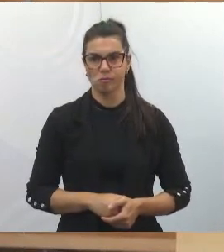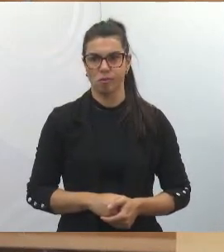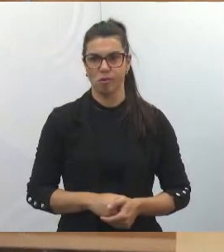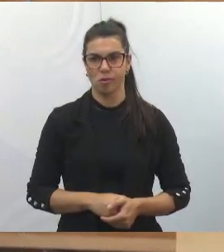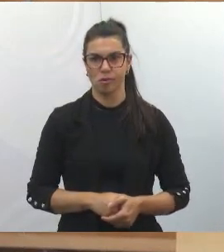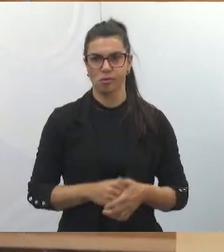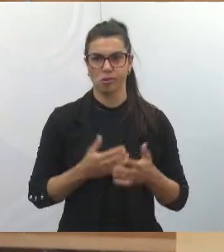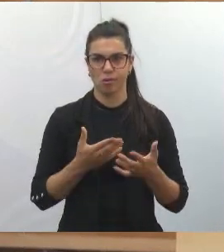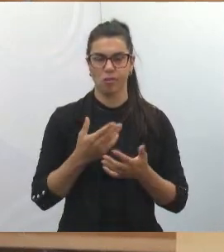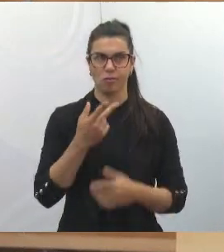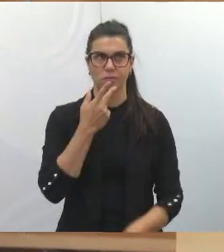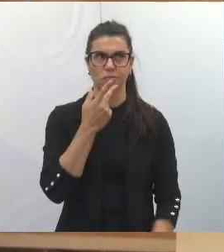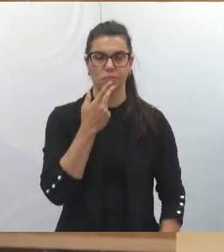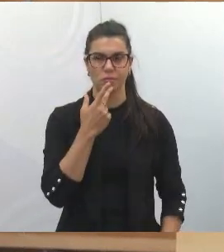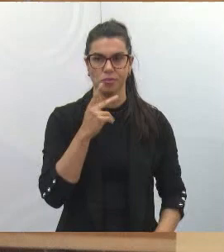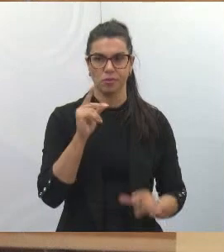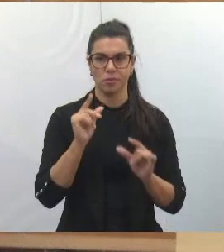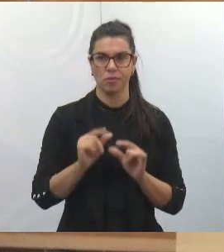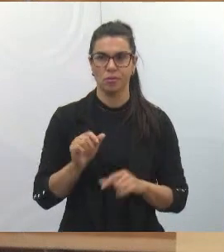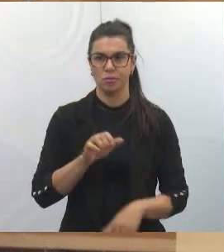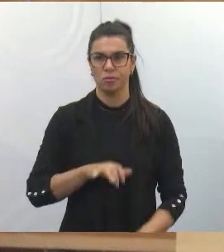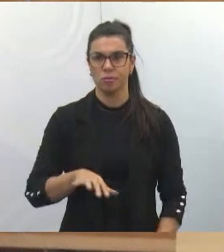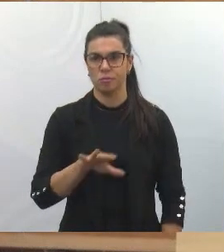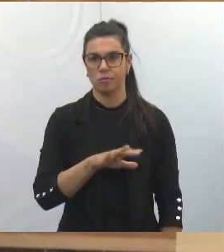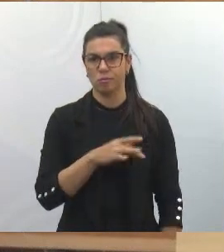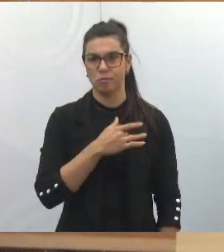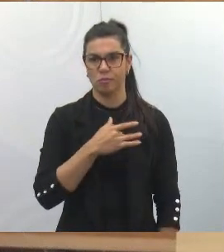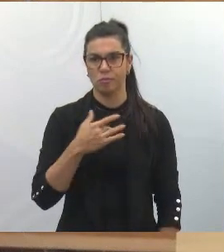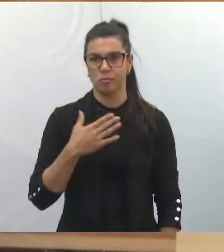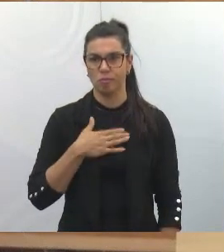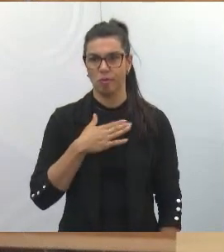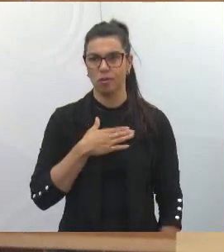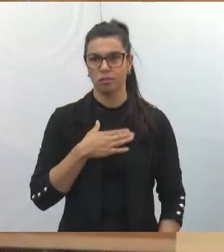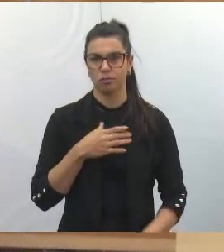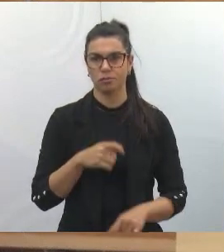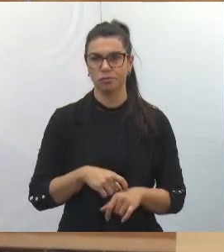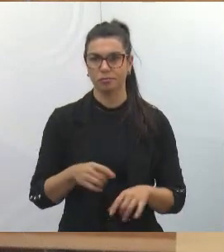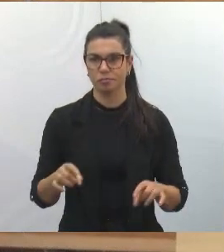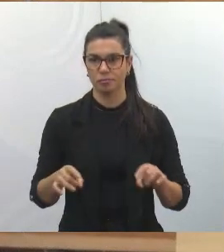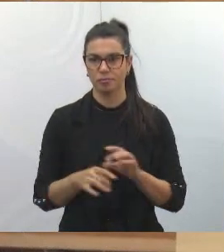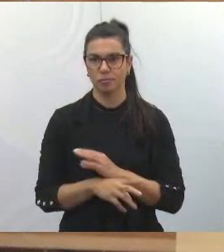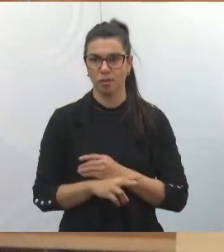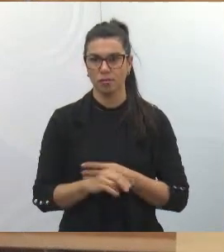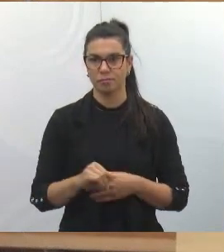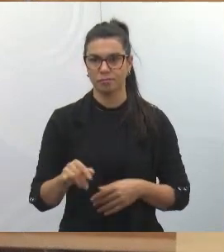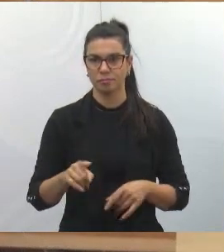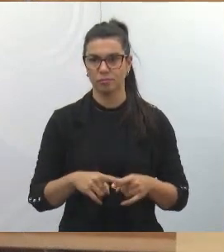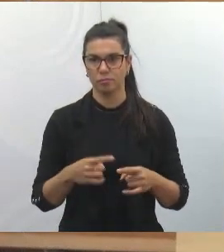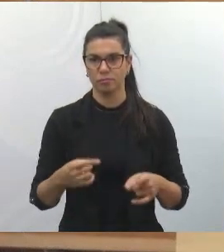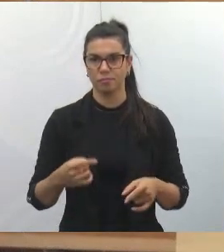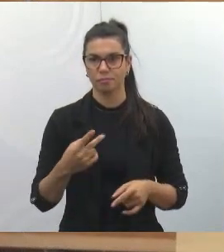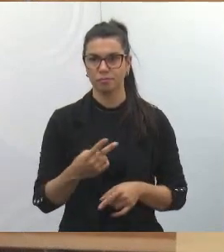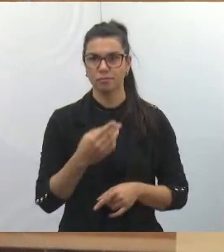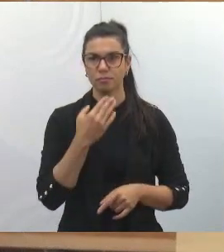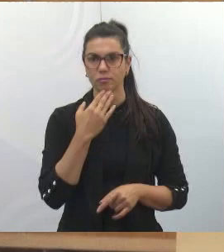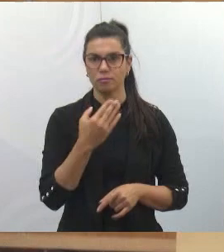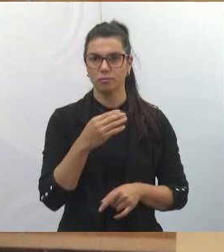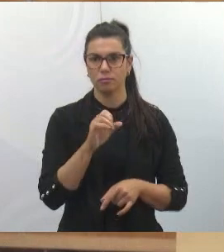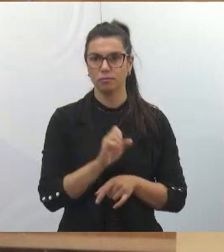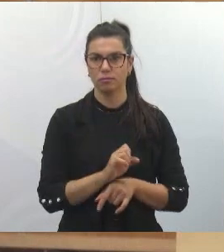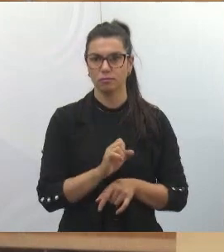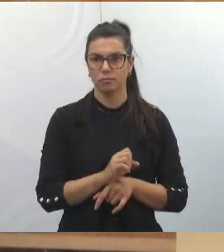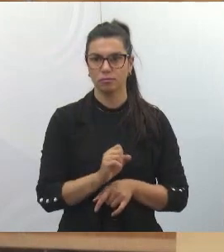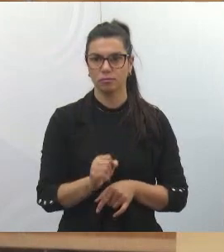E eu quero falar agora um pouquinho da saúde, rapidamente, que meu tempo está acabando. Mas nós fizemos dois pedidos ao Estado.